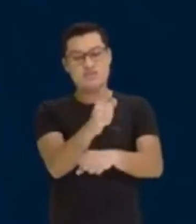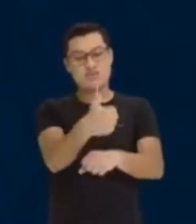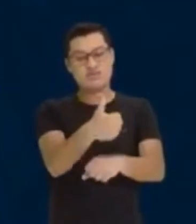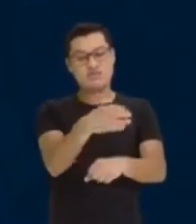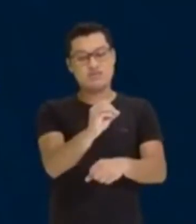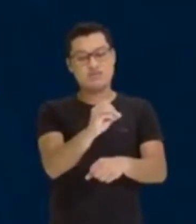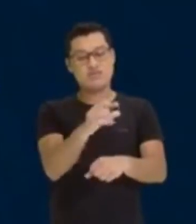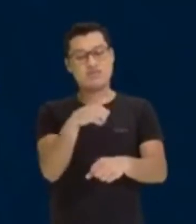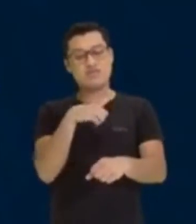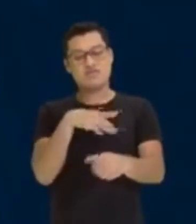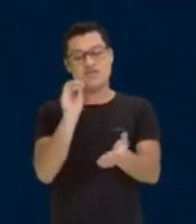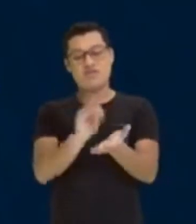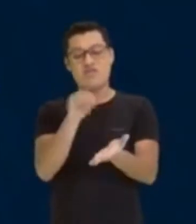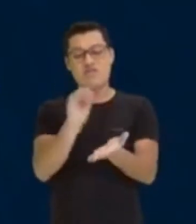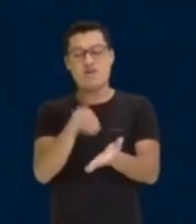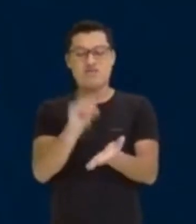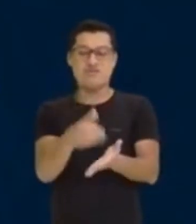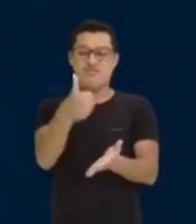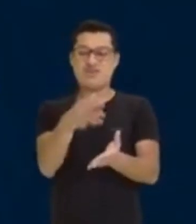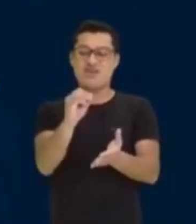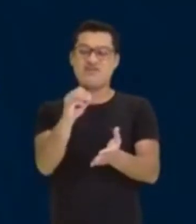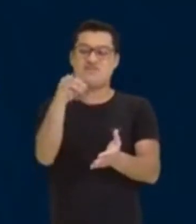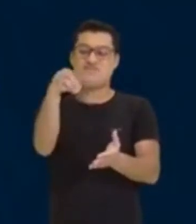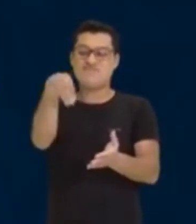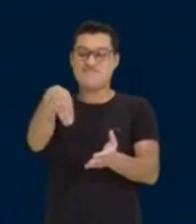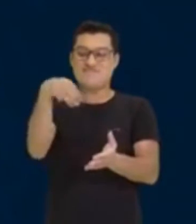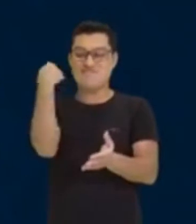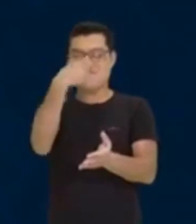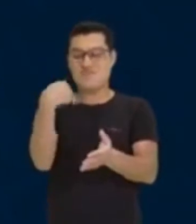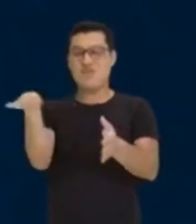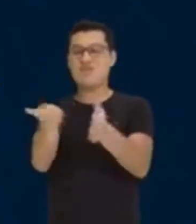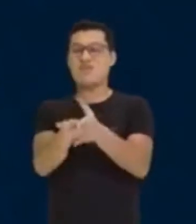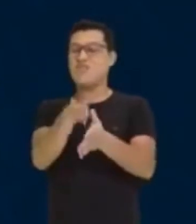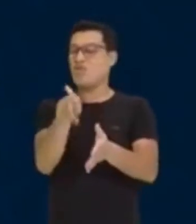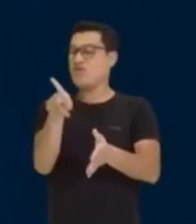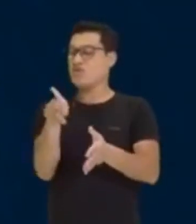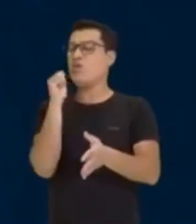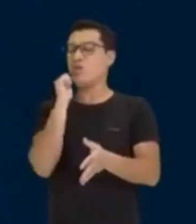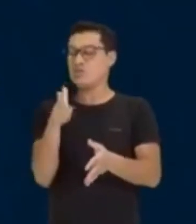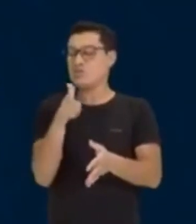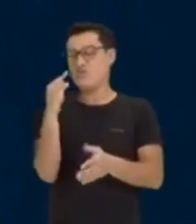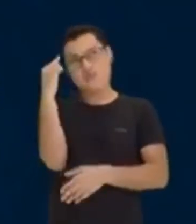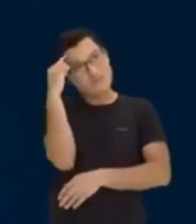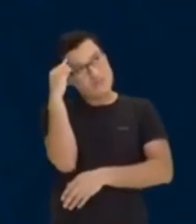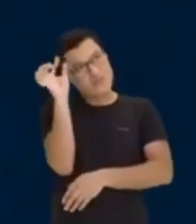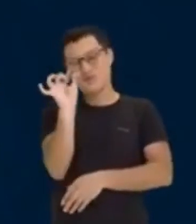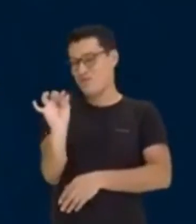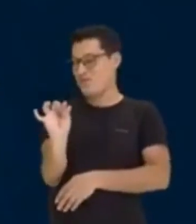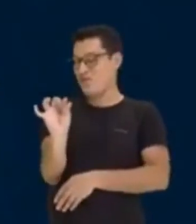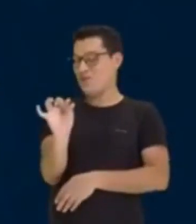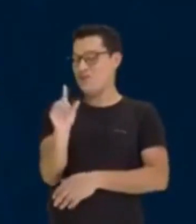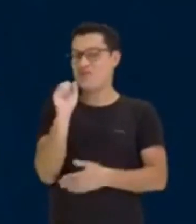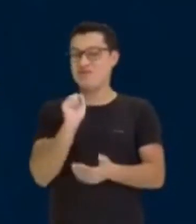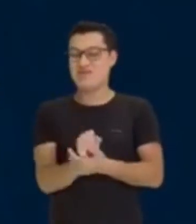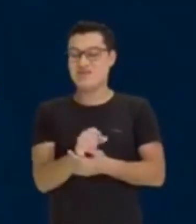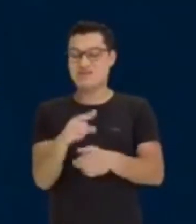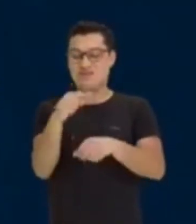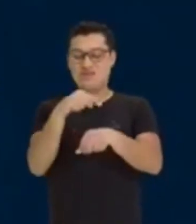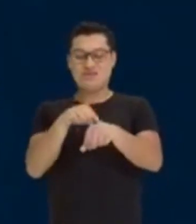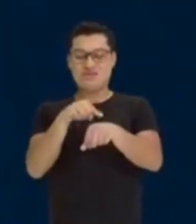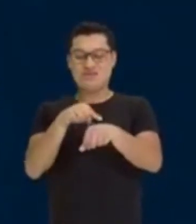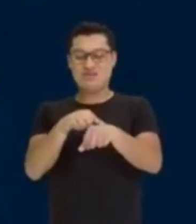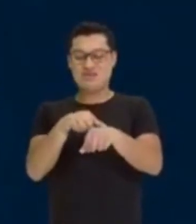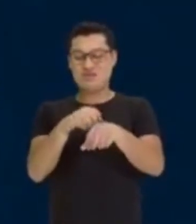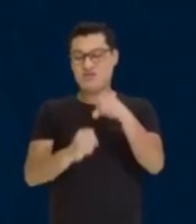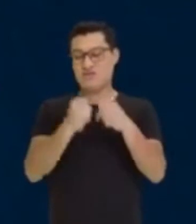só tinha 10 minutos para chegar. Professor, dá? Pensa um pouquinho. Se o tempo que ele tinha para